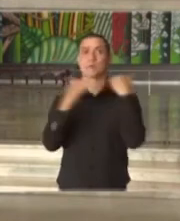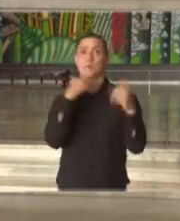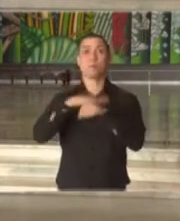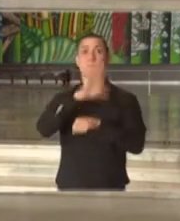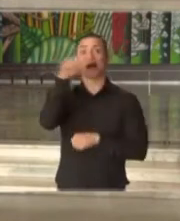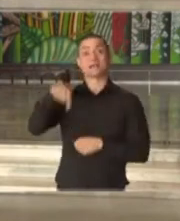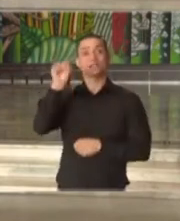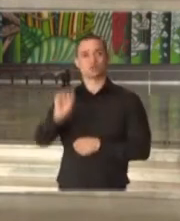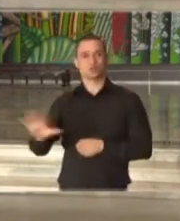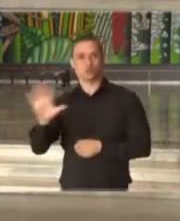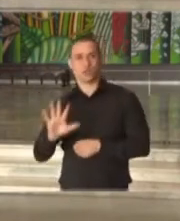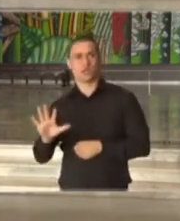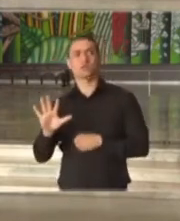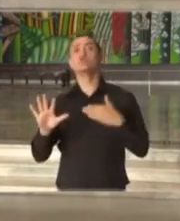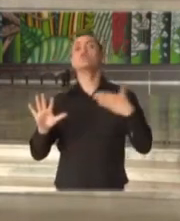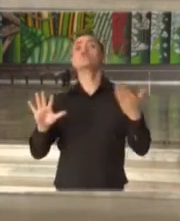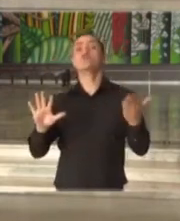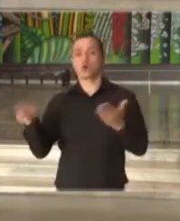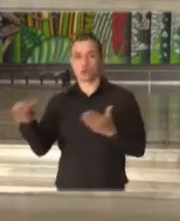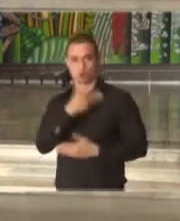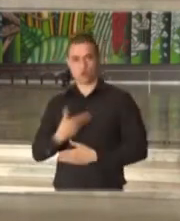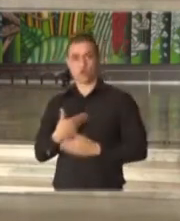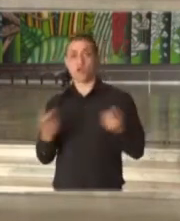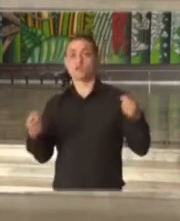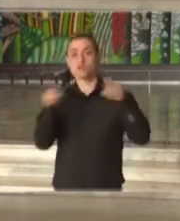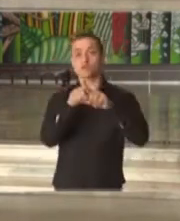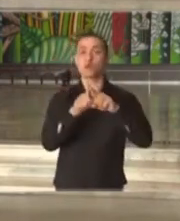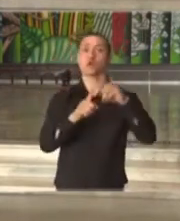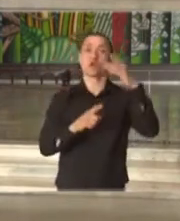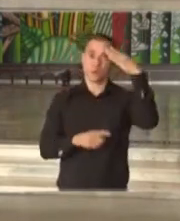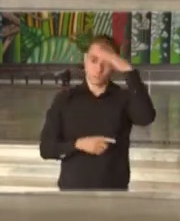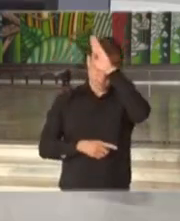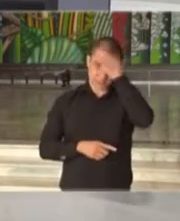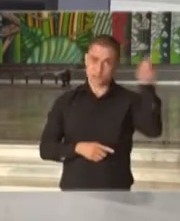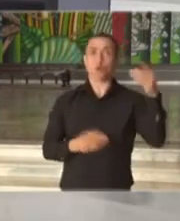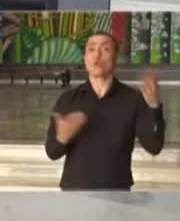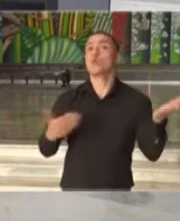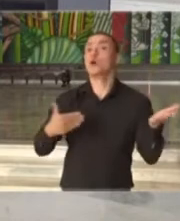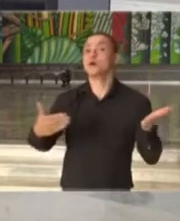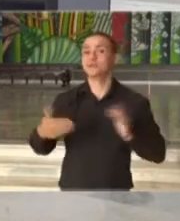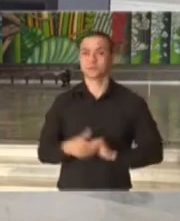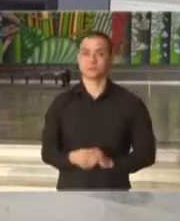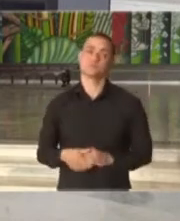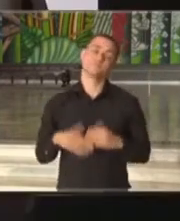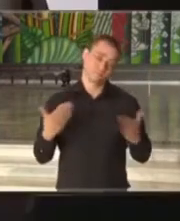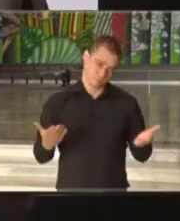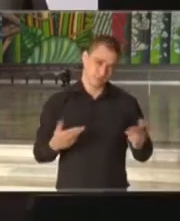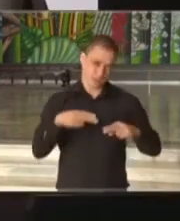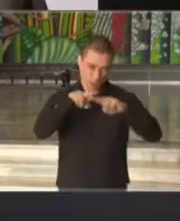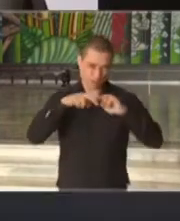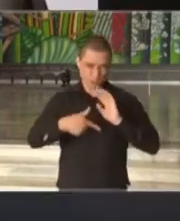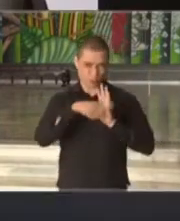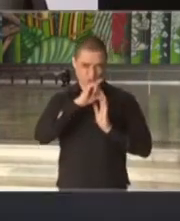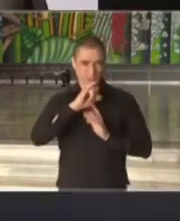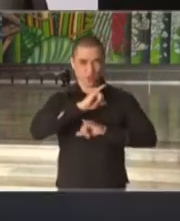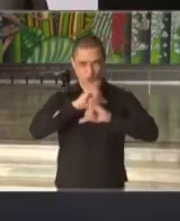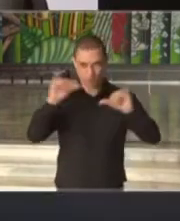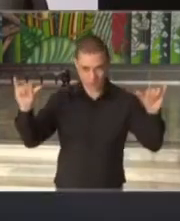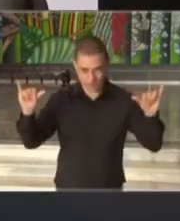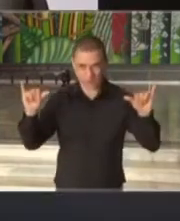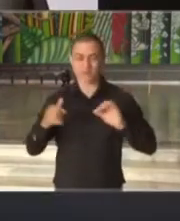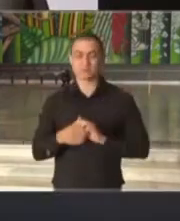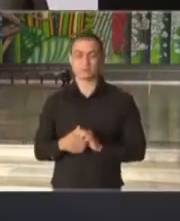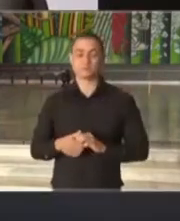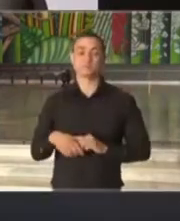momento, quando o governador pretende se reunir com o presidente da República? Por isso que eu fiz essa observação introdutória.